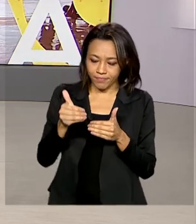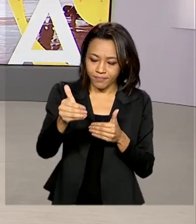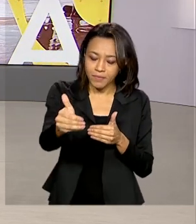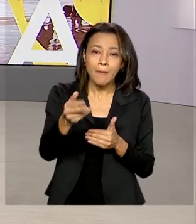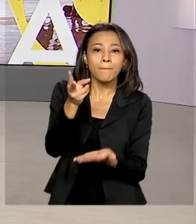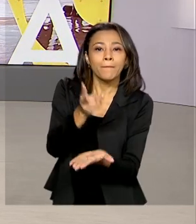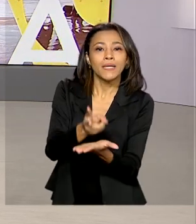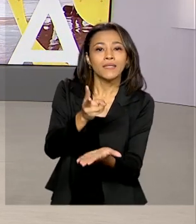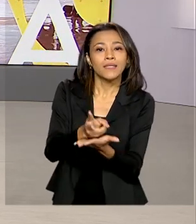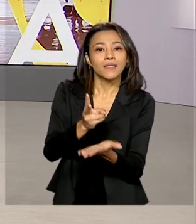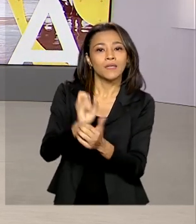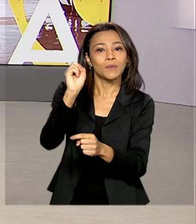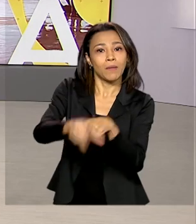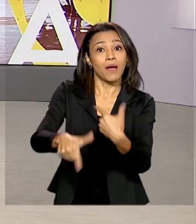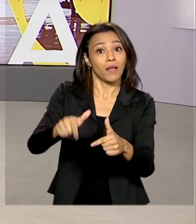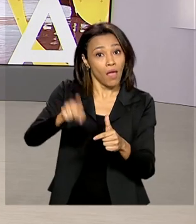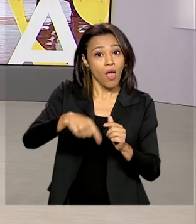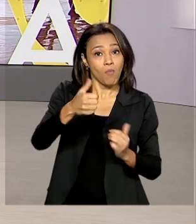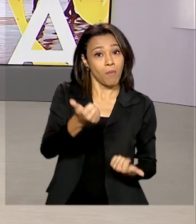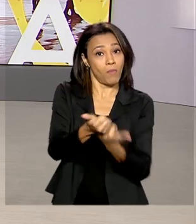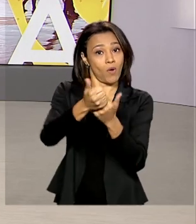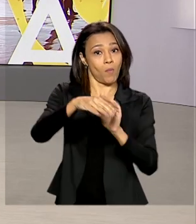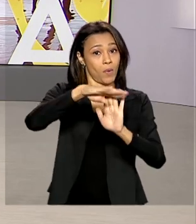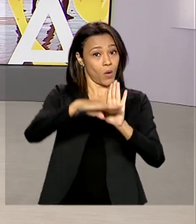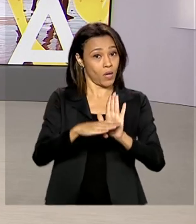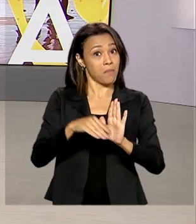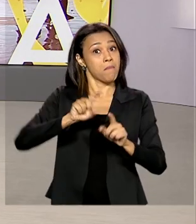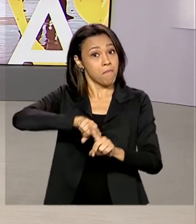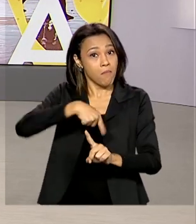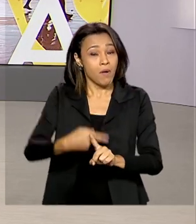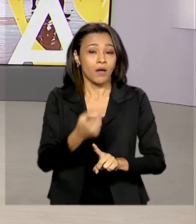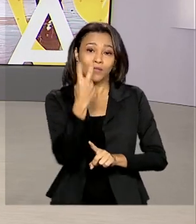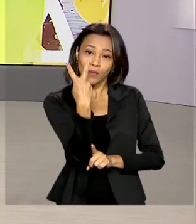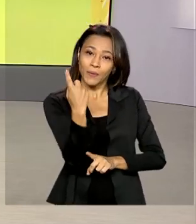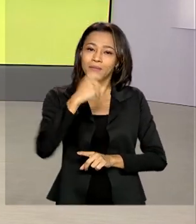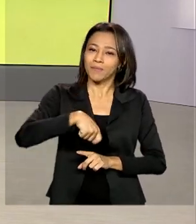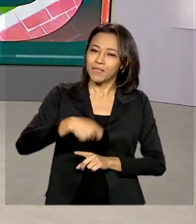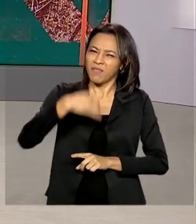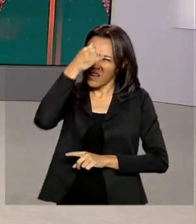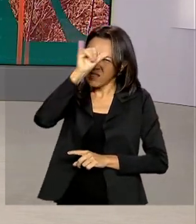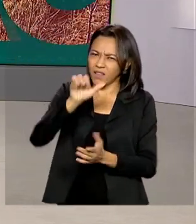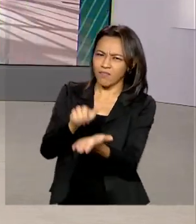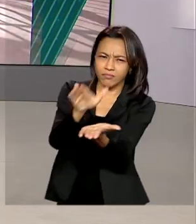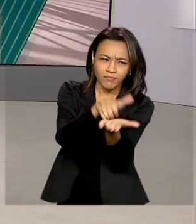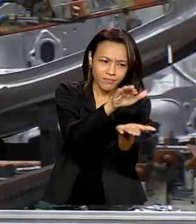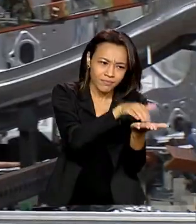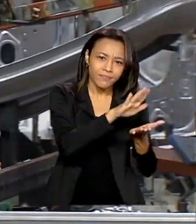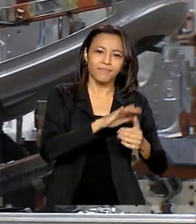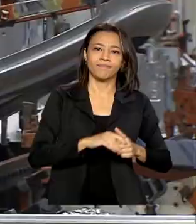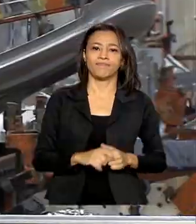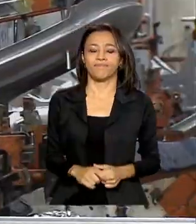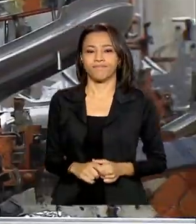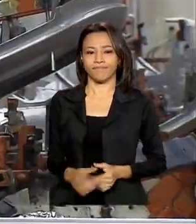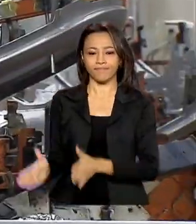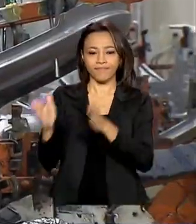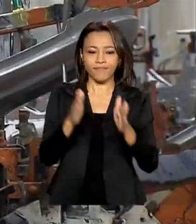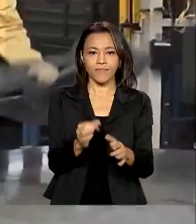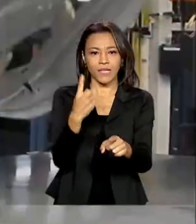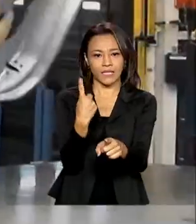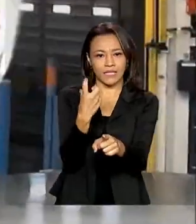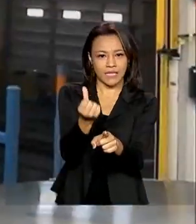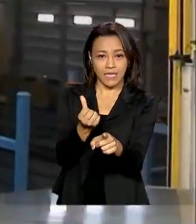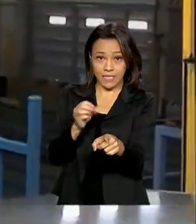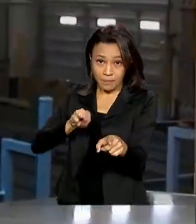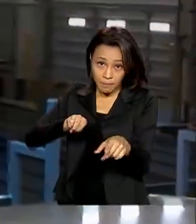emprego. Os empresários vão contar com mais dois meses de apoio para evitar demissões. 16 milhões